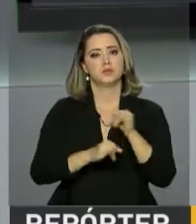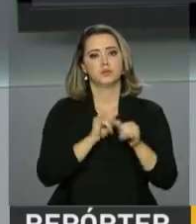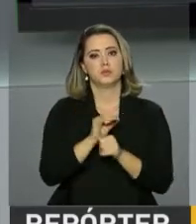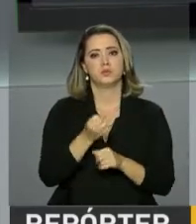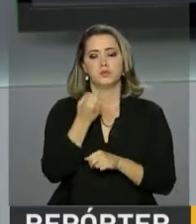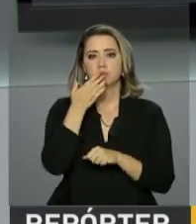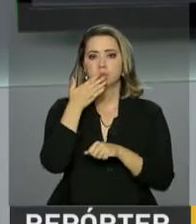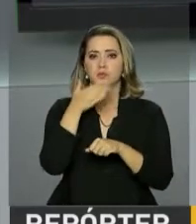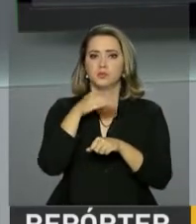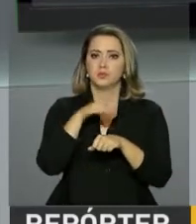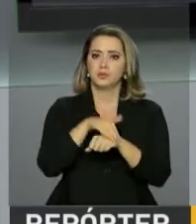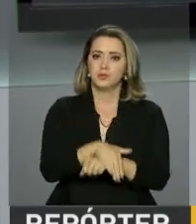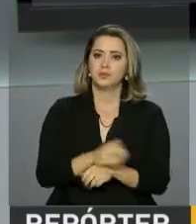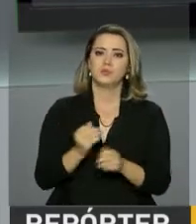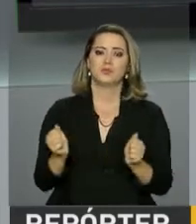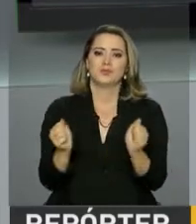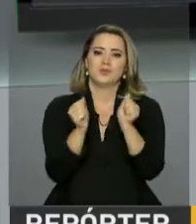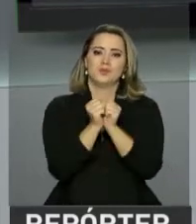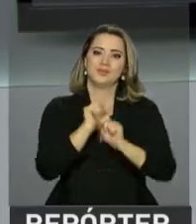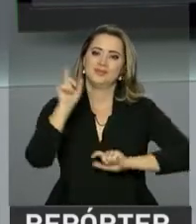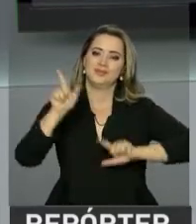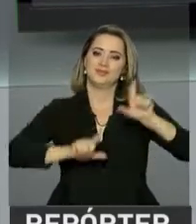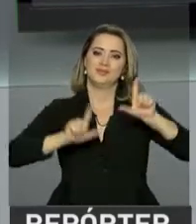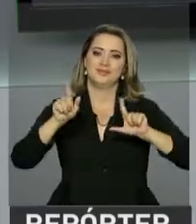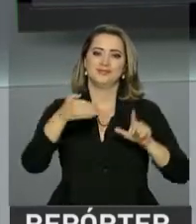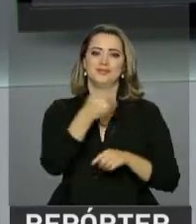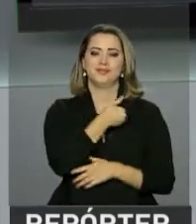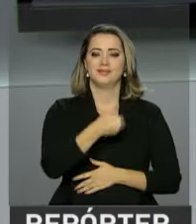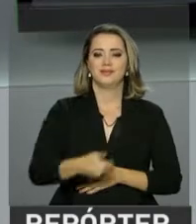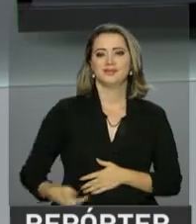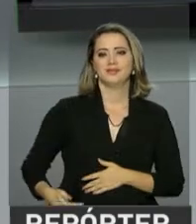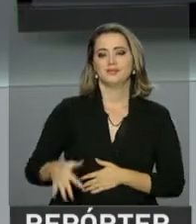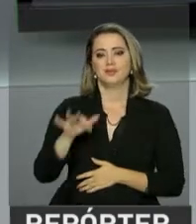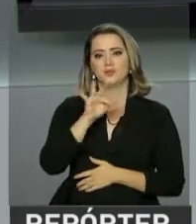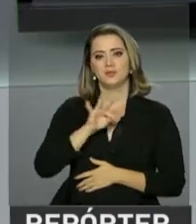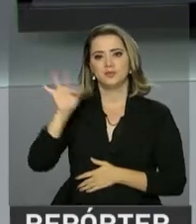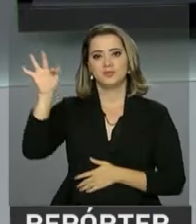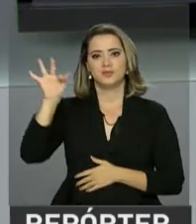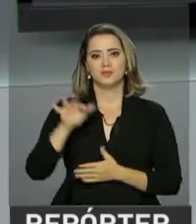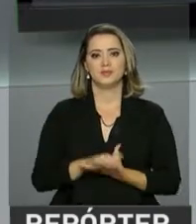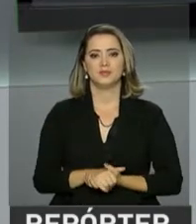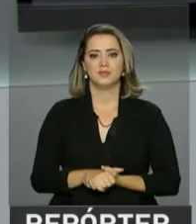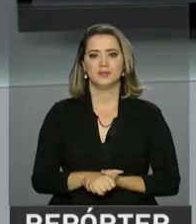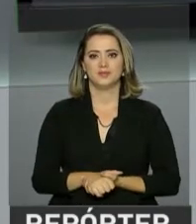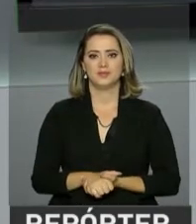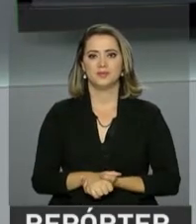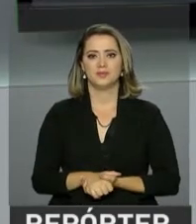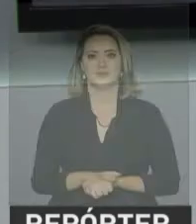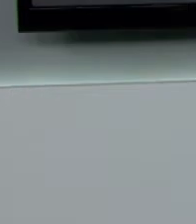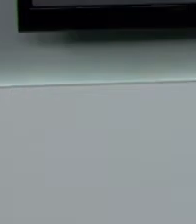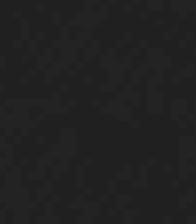internet. Tenha uma ótima noite e continue com a gente aqui na NBR, a TV do Governo Federal.